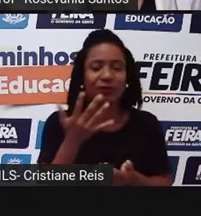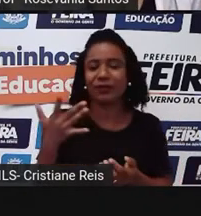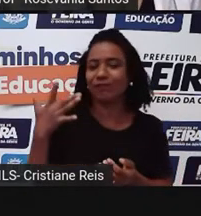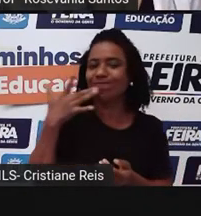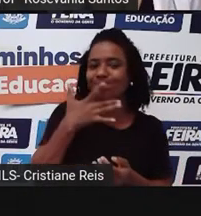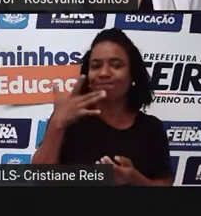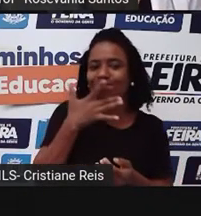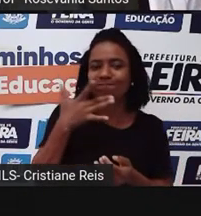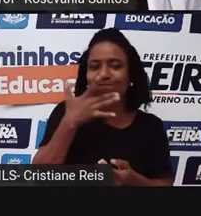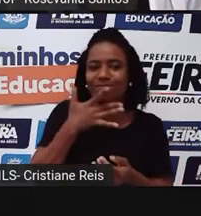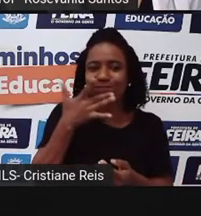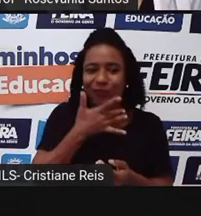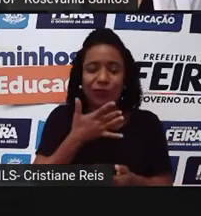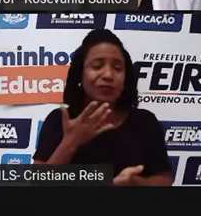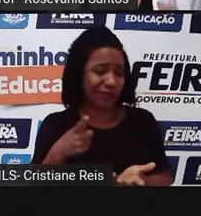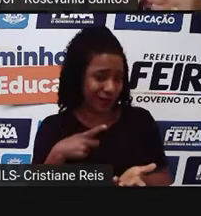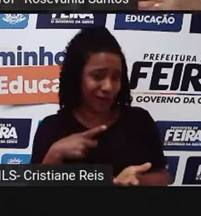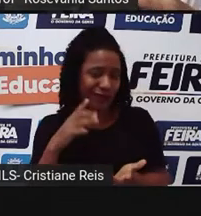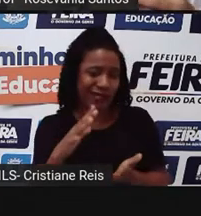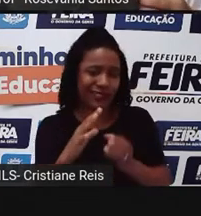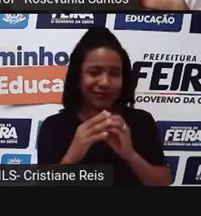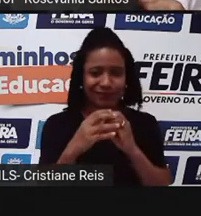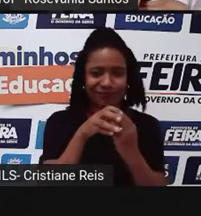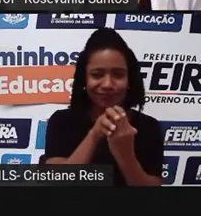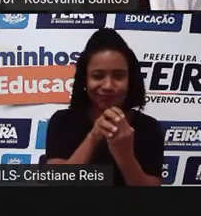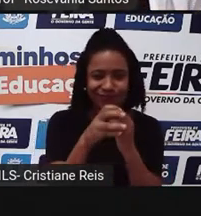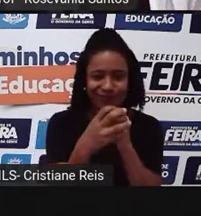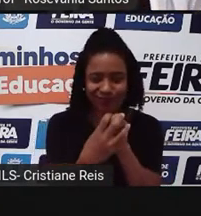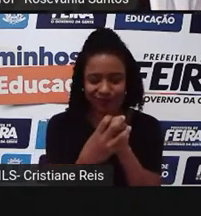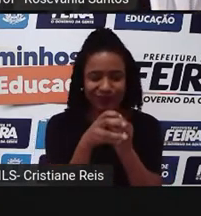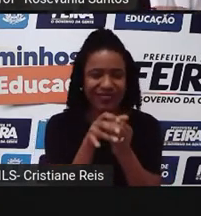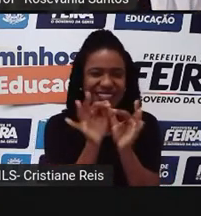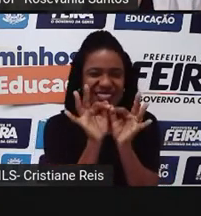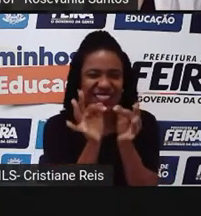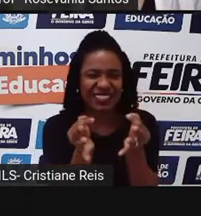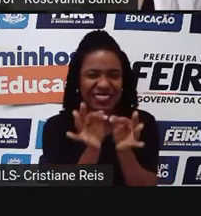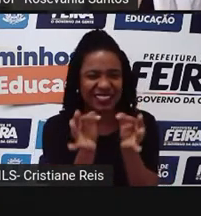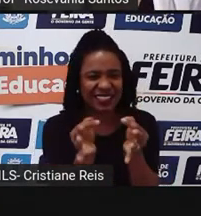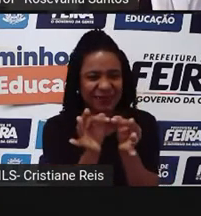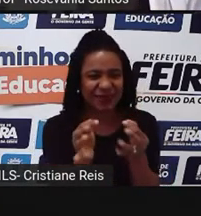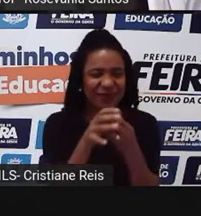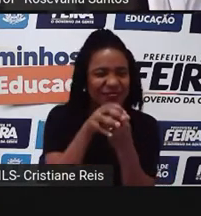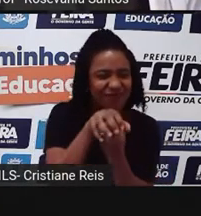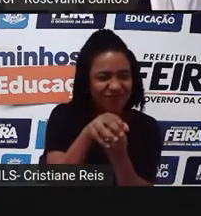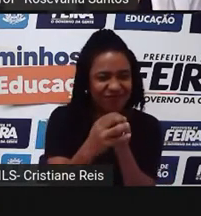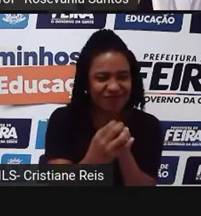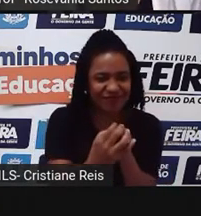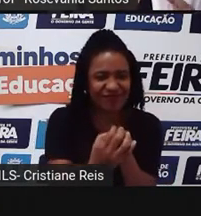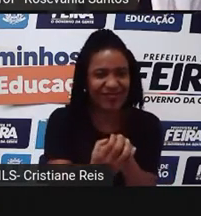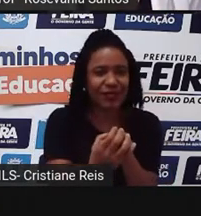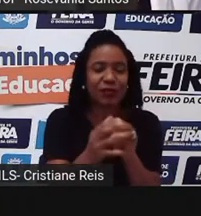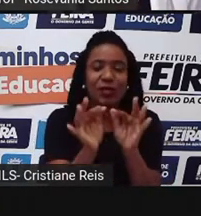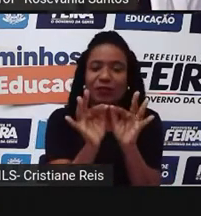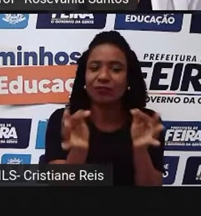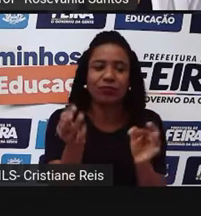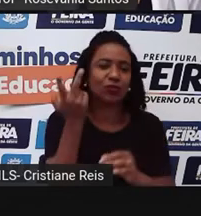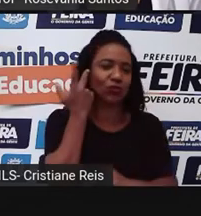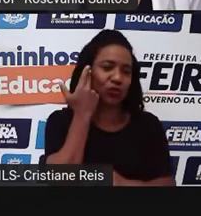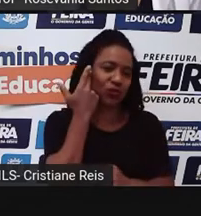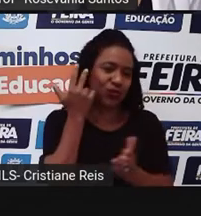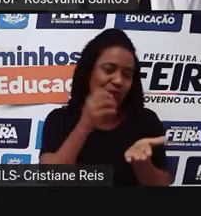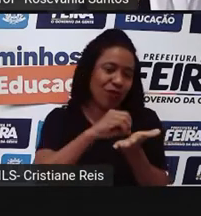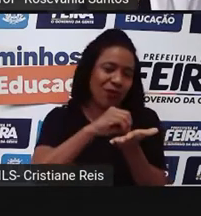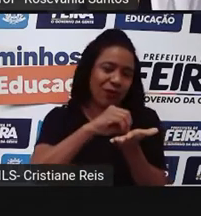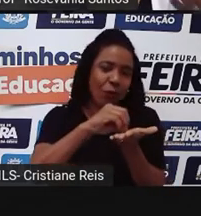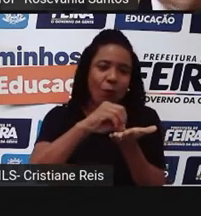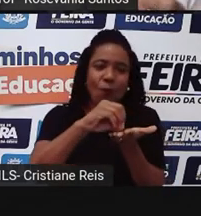Às vezes, eles são um pouquinho rachadinhos, meio deformadinhos. Menores, né? Do que os outros. Mas eles são muito mais